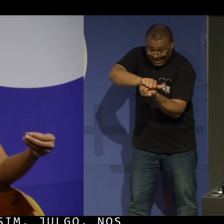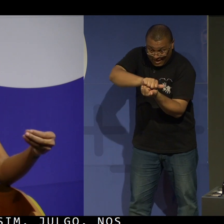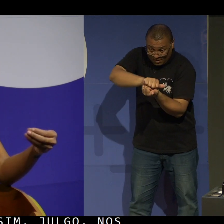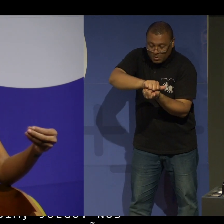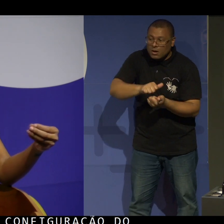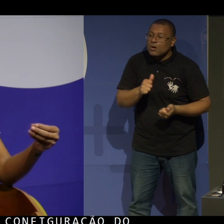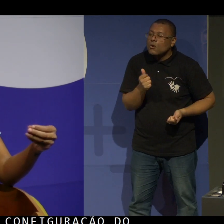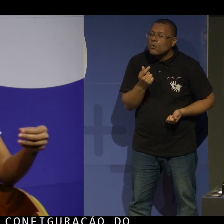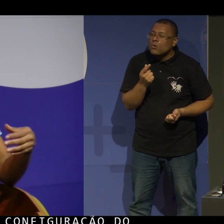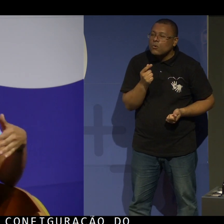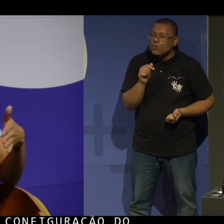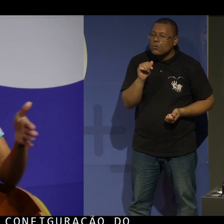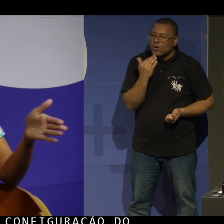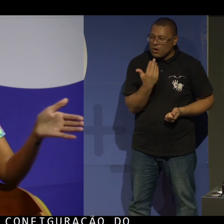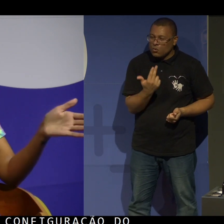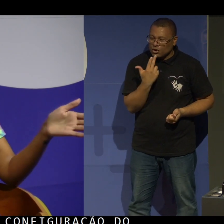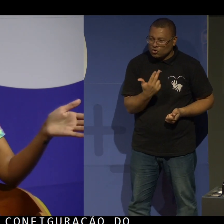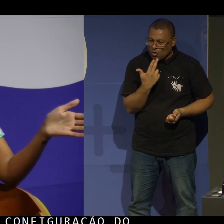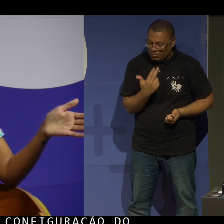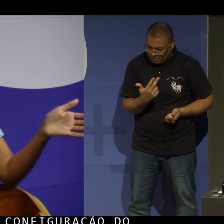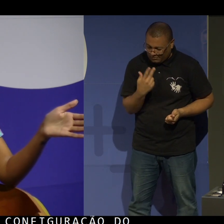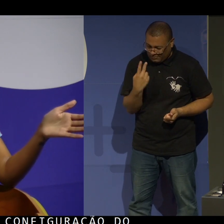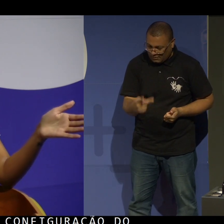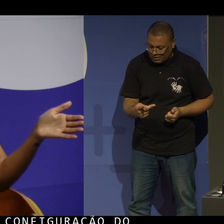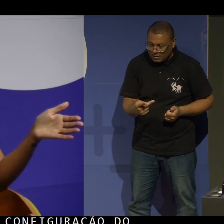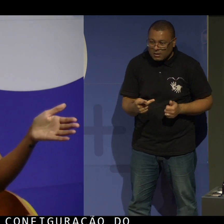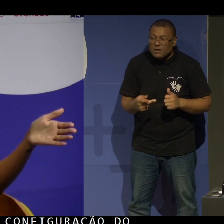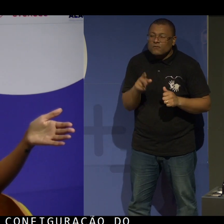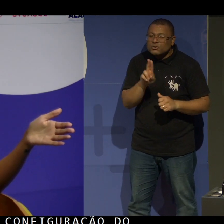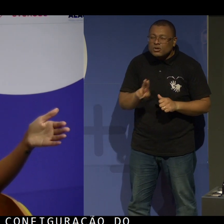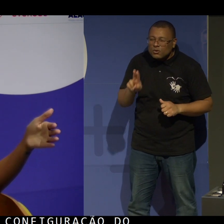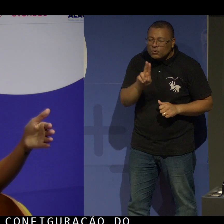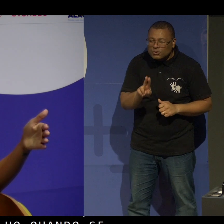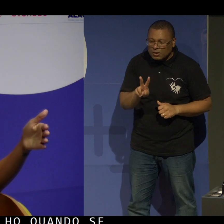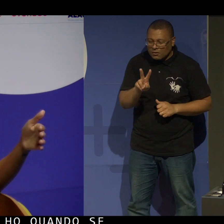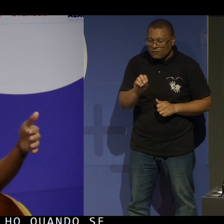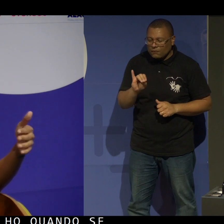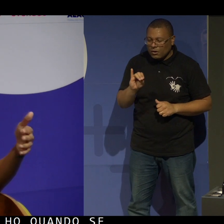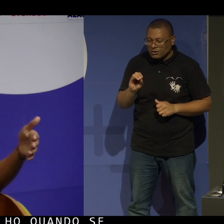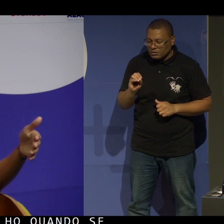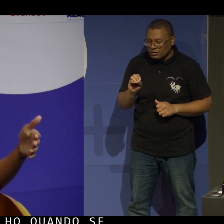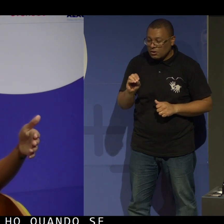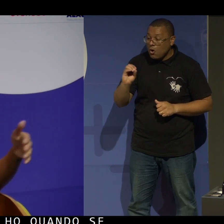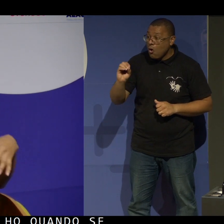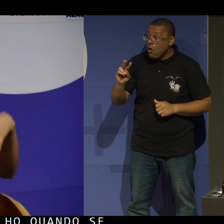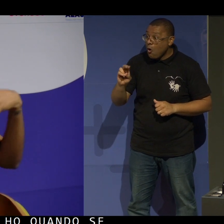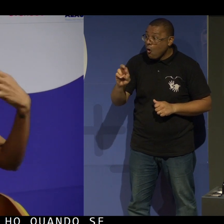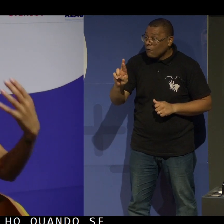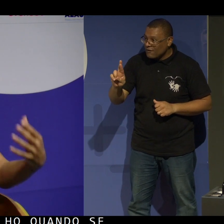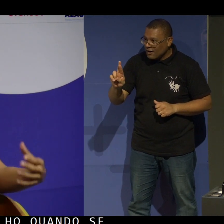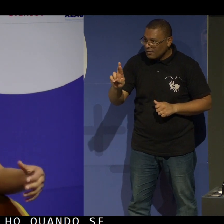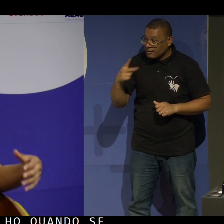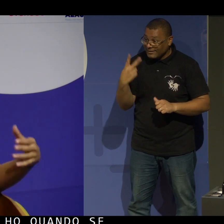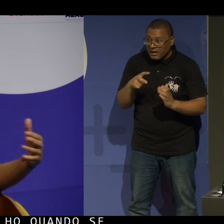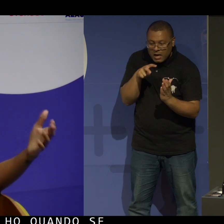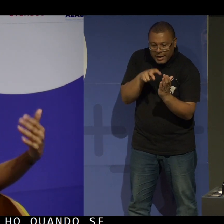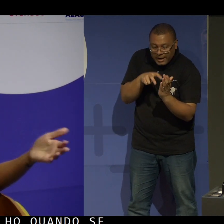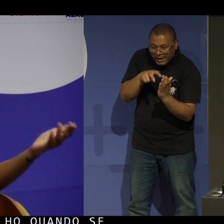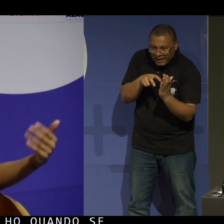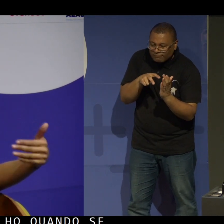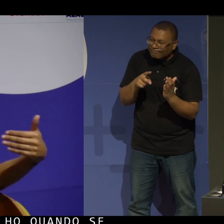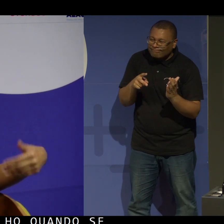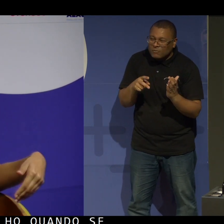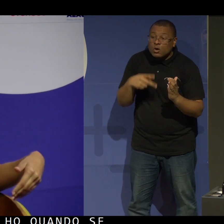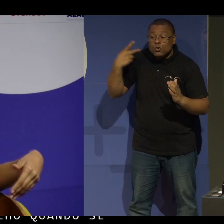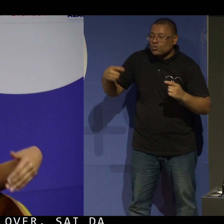voiceover, ele sai da rotação português e ele começa a ler em inglês, toda a página. Não é o